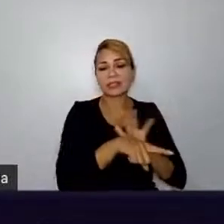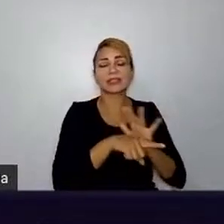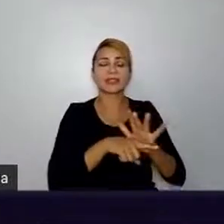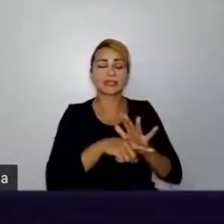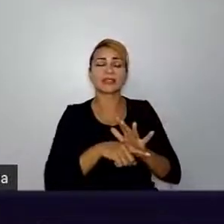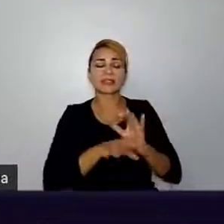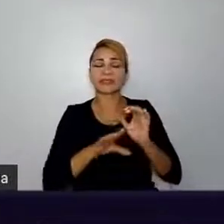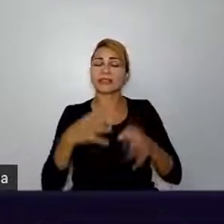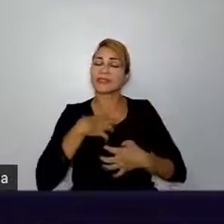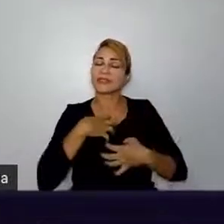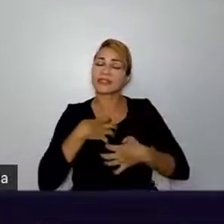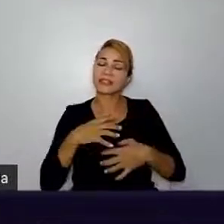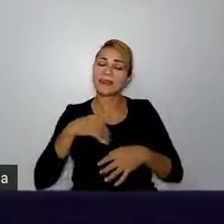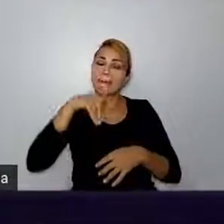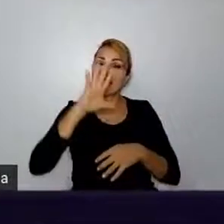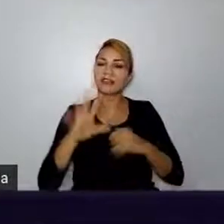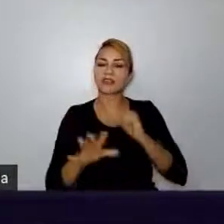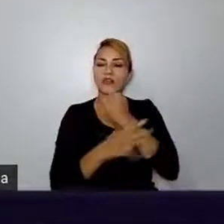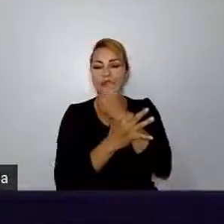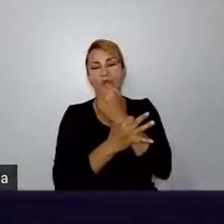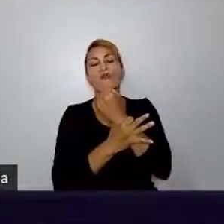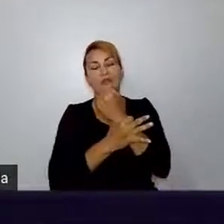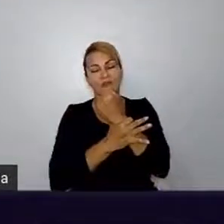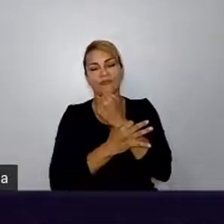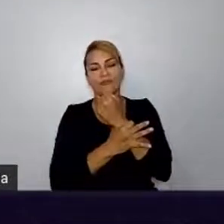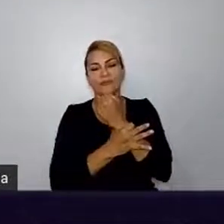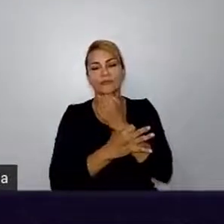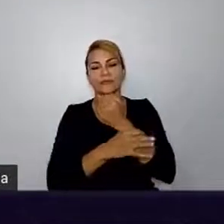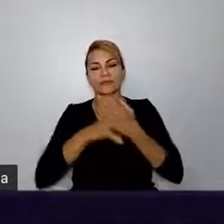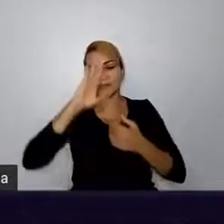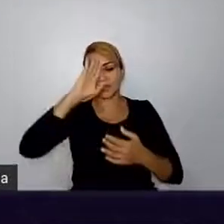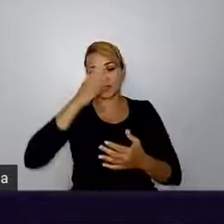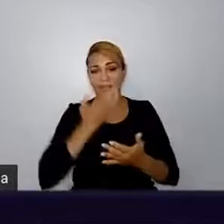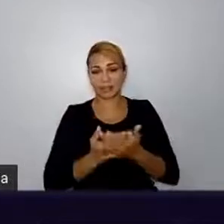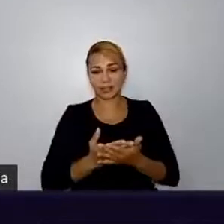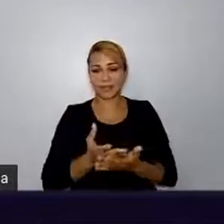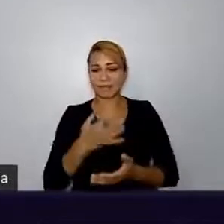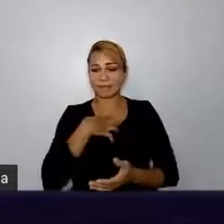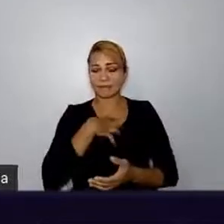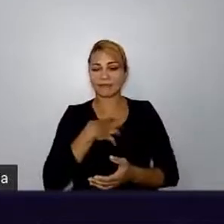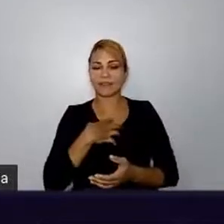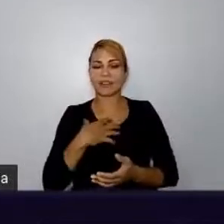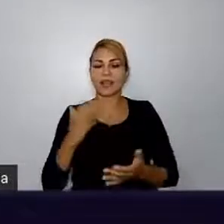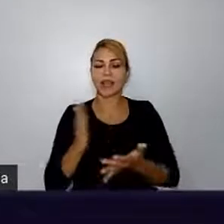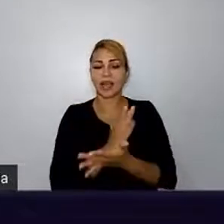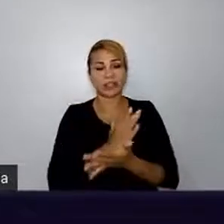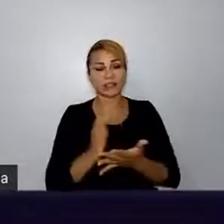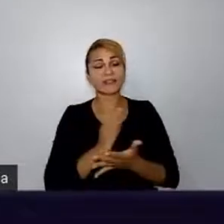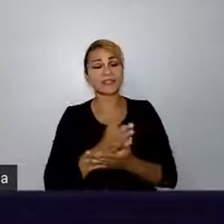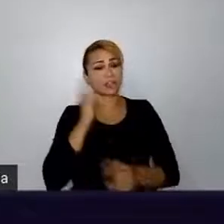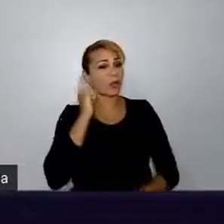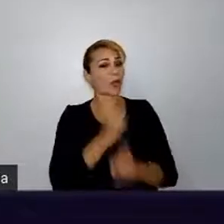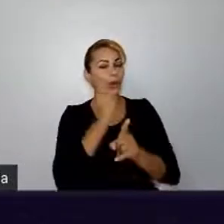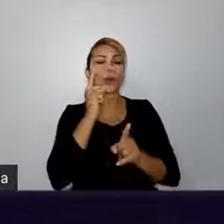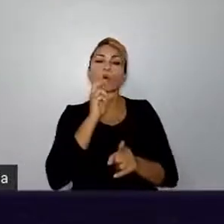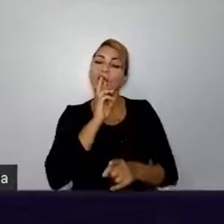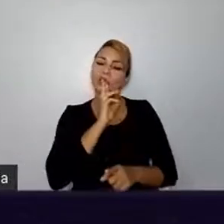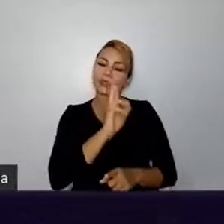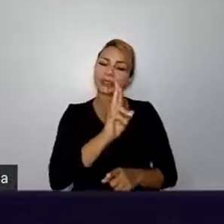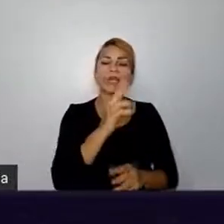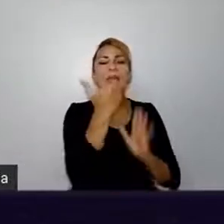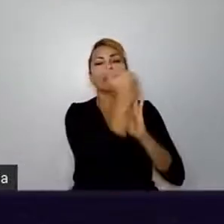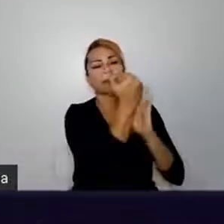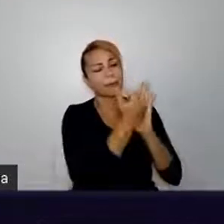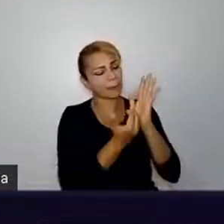com o que a gente está tentando resolver. E, às vezes, eu acabo encontrando essa resposta, tentando montar esse roteiro, às vezes, eu